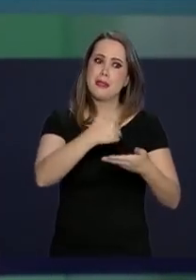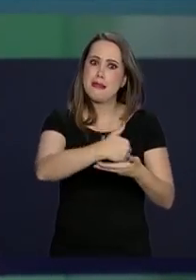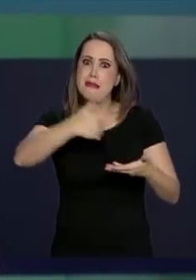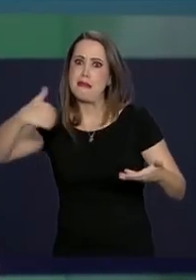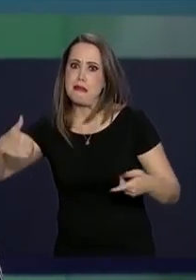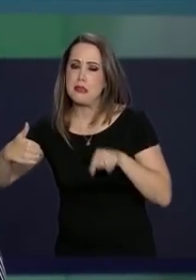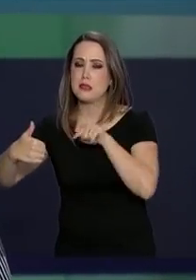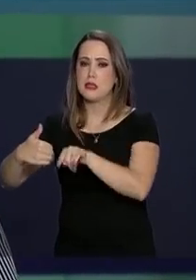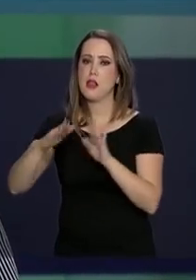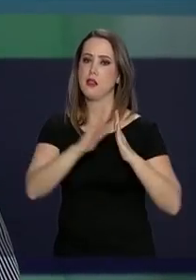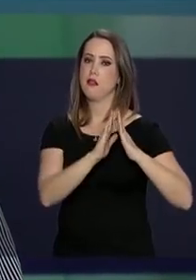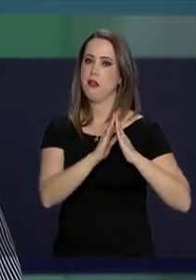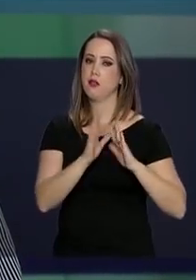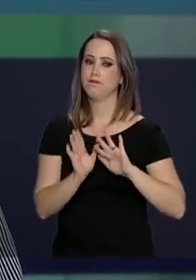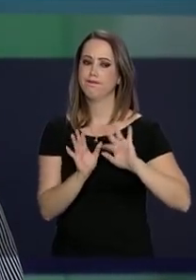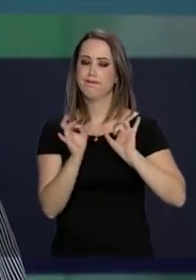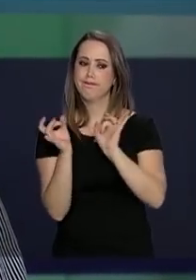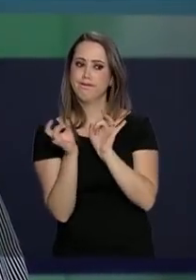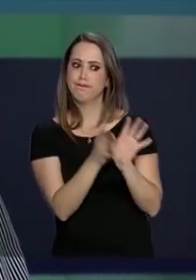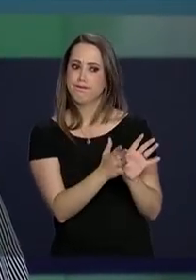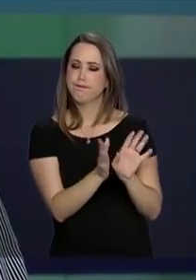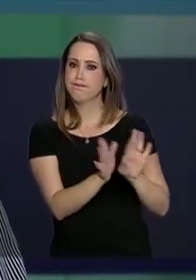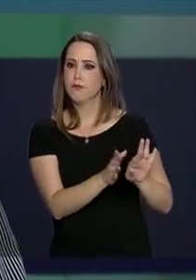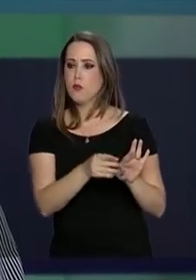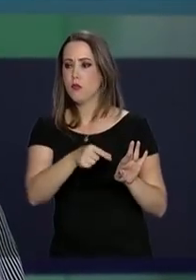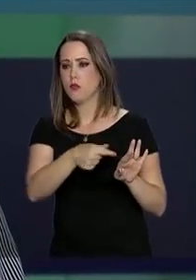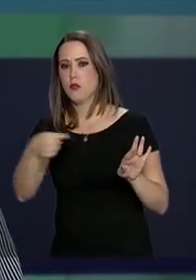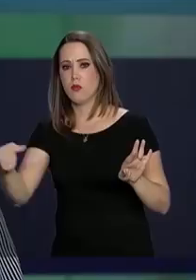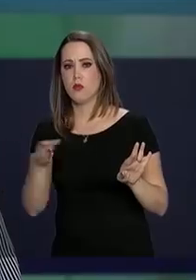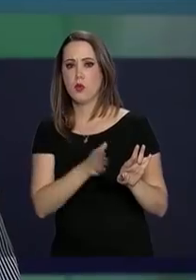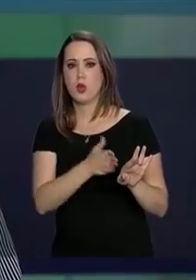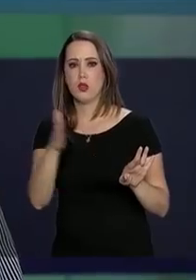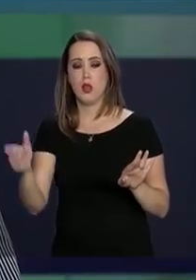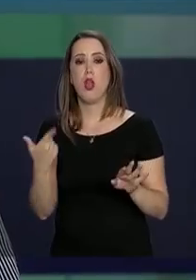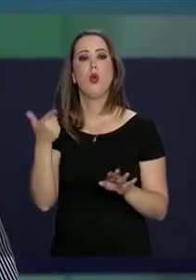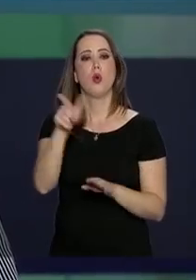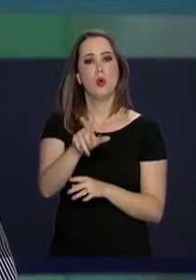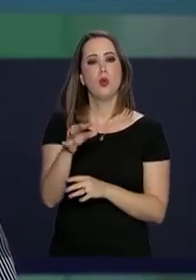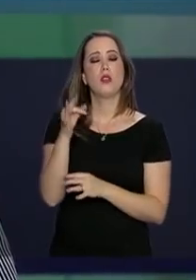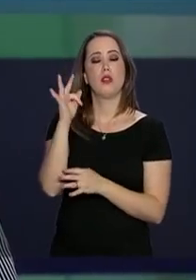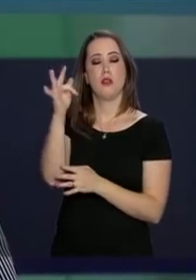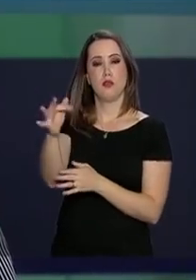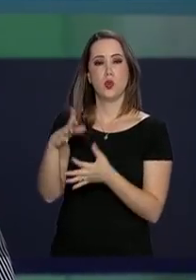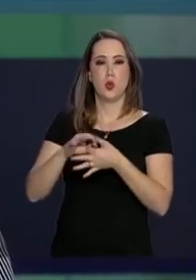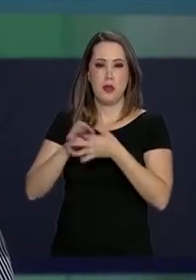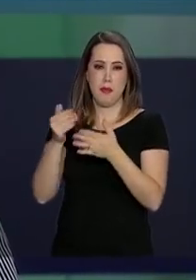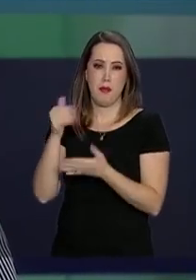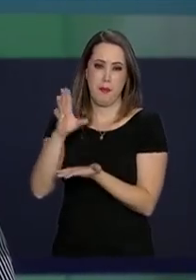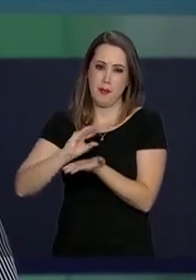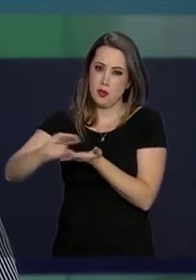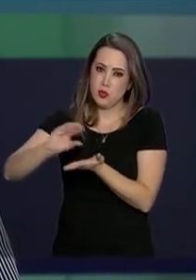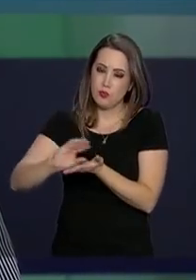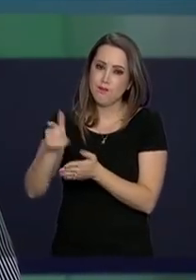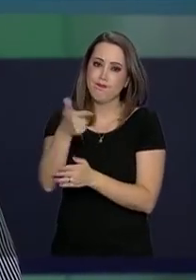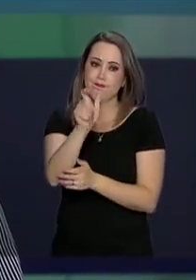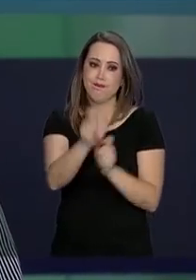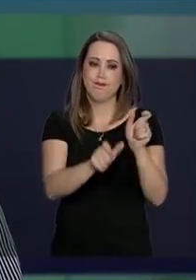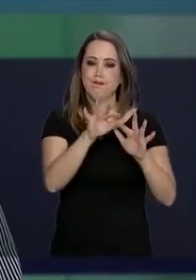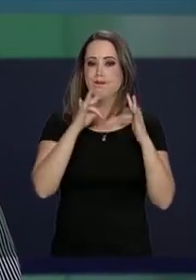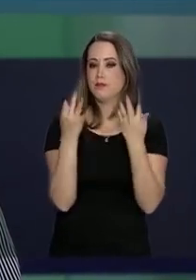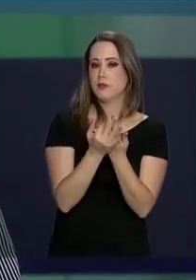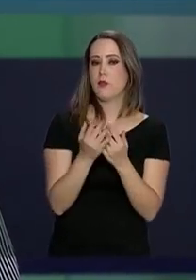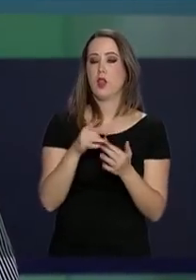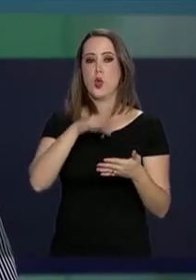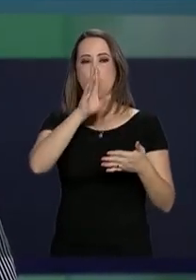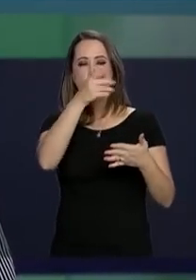que desocupar suas casas. A previsão é de uma nova liberação de recursos para atender a mais moradores. O levantamento e